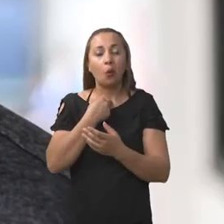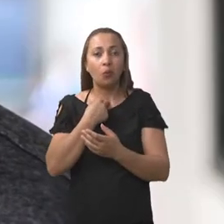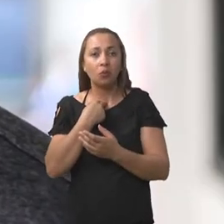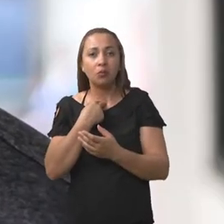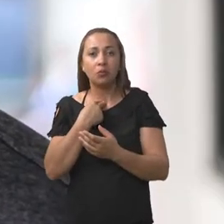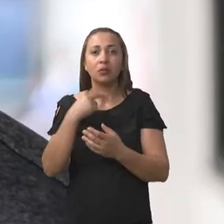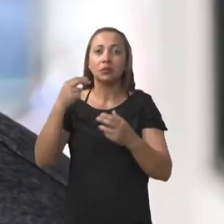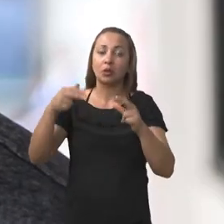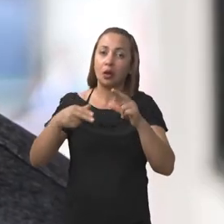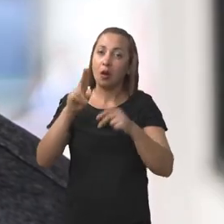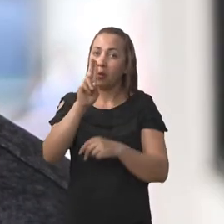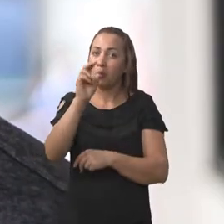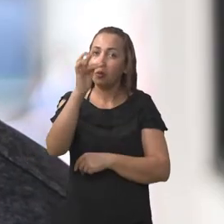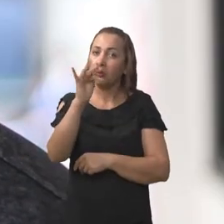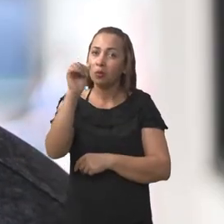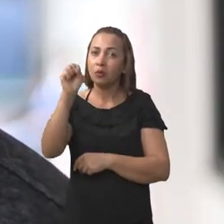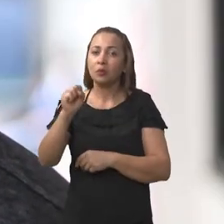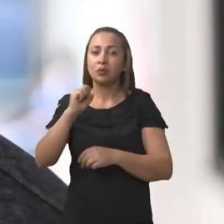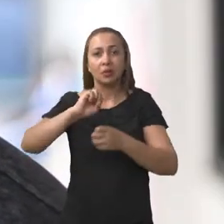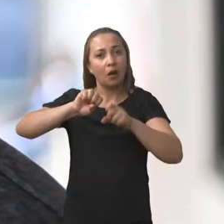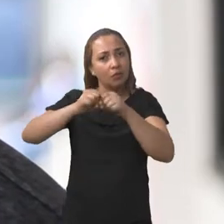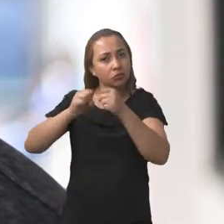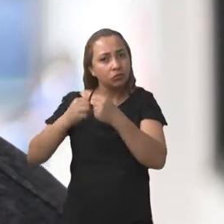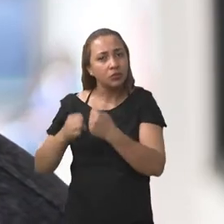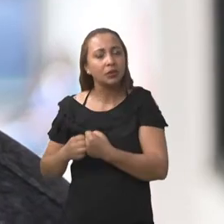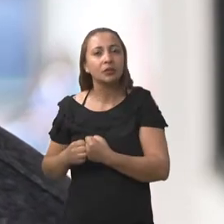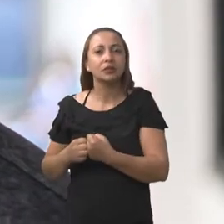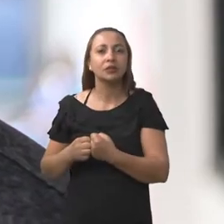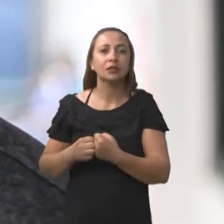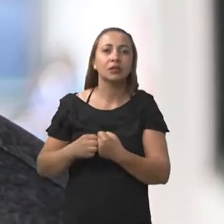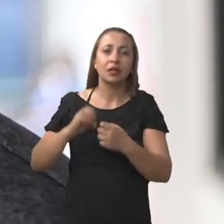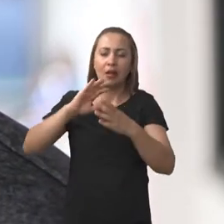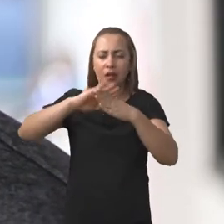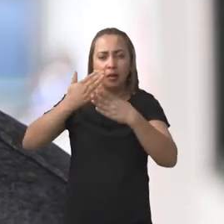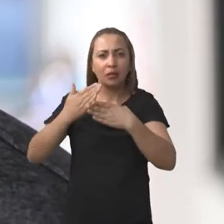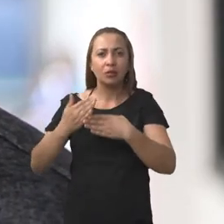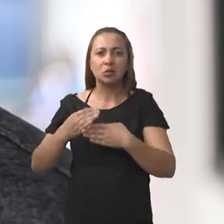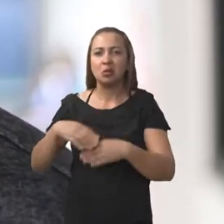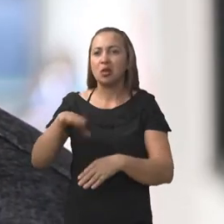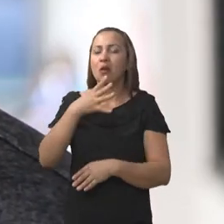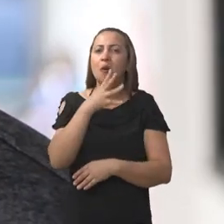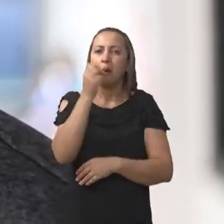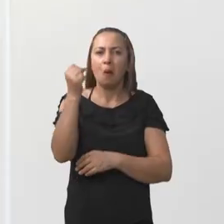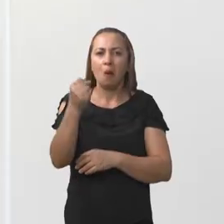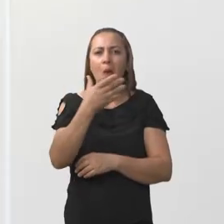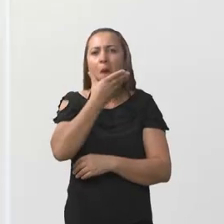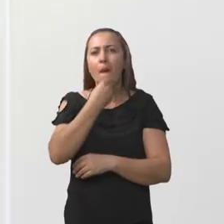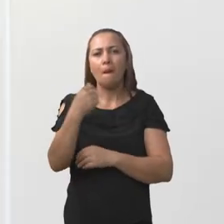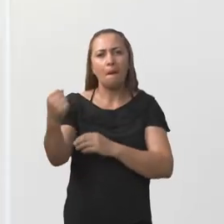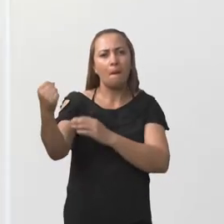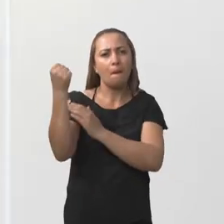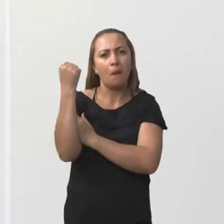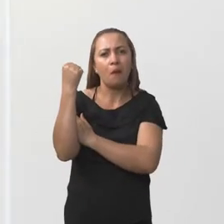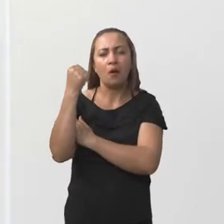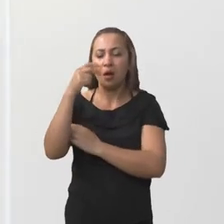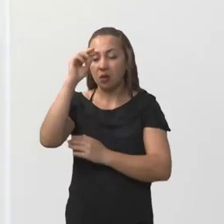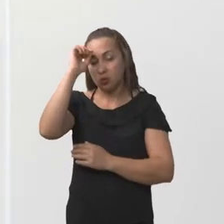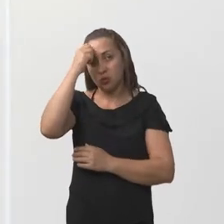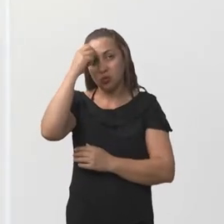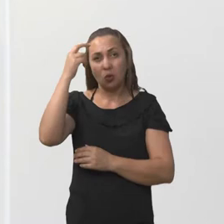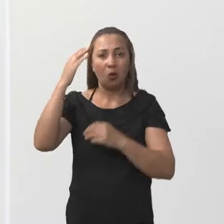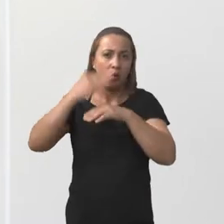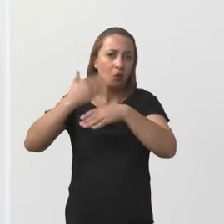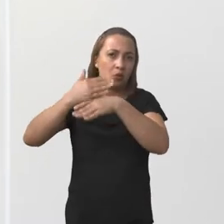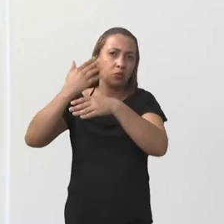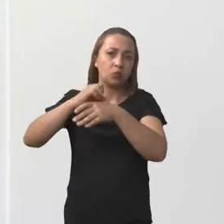realmente deve passar por um processo de desconstrução, até porque a gente sabe, né, que toda essa ideia de masculinidade, ela é construída sócio